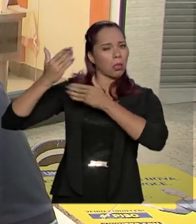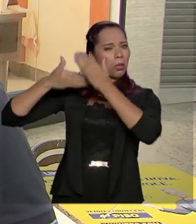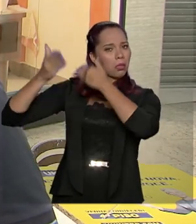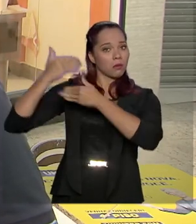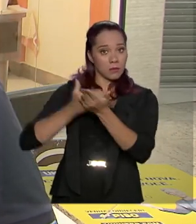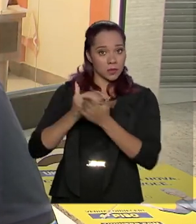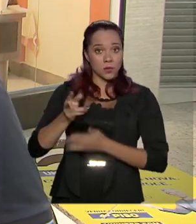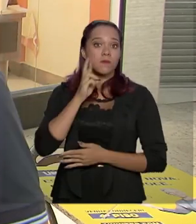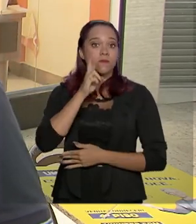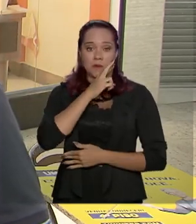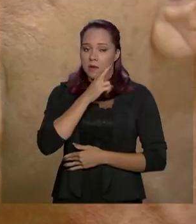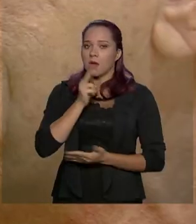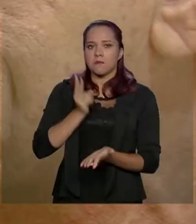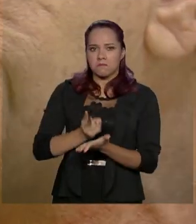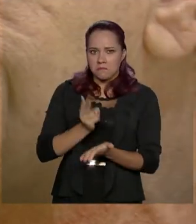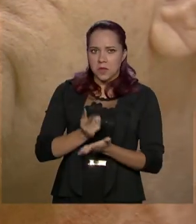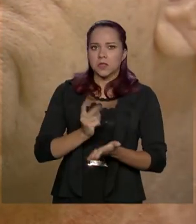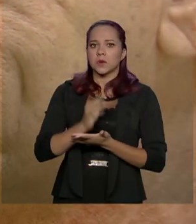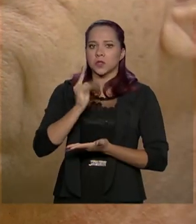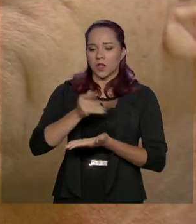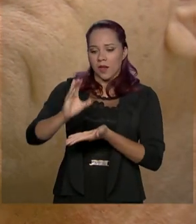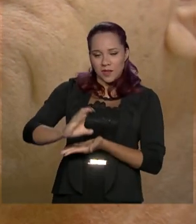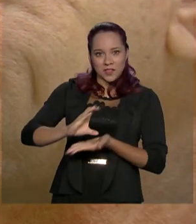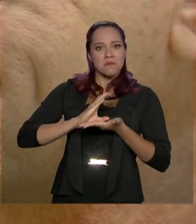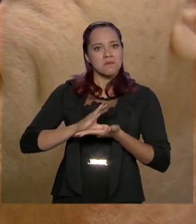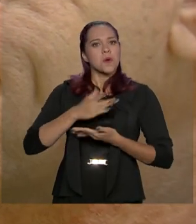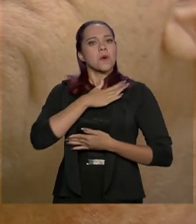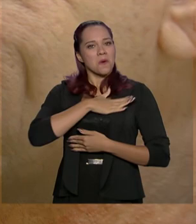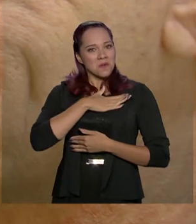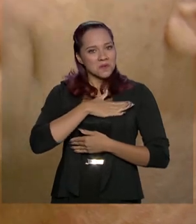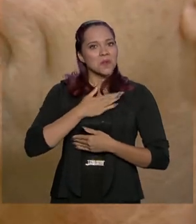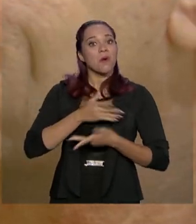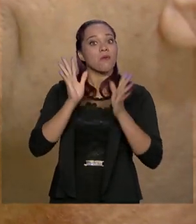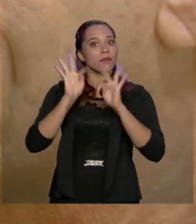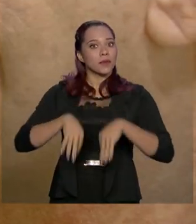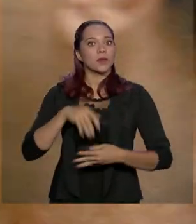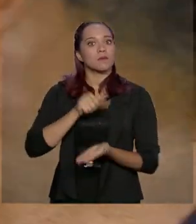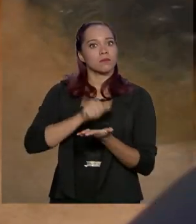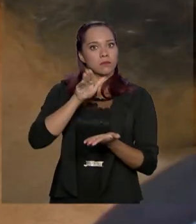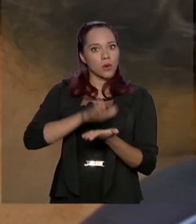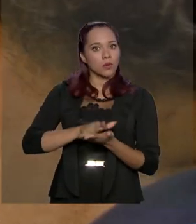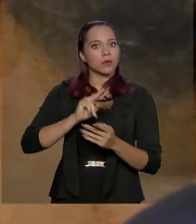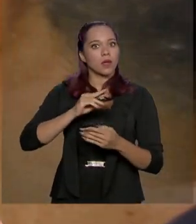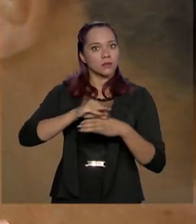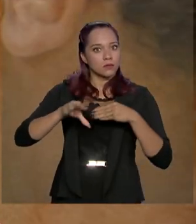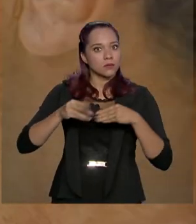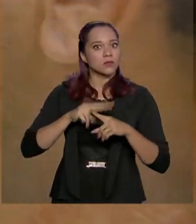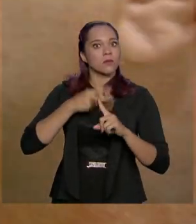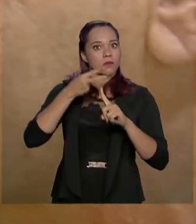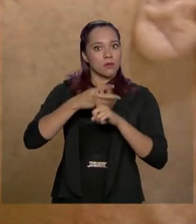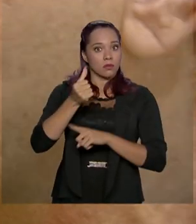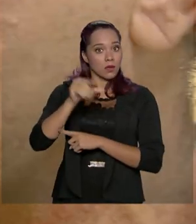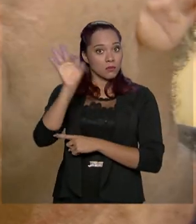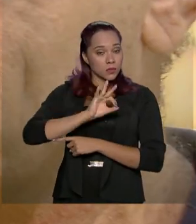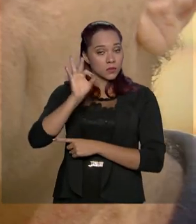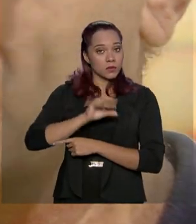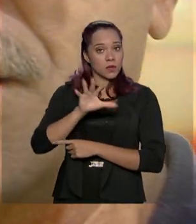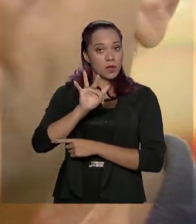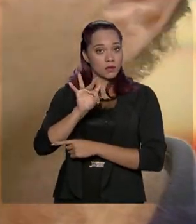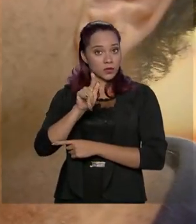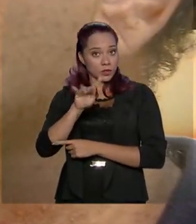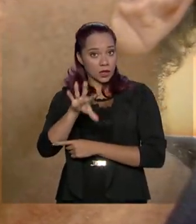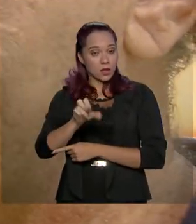restaurante. Mesmo assim, recebeu com bons olhos o fim da multa adicional de 10% do FGTS